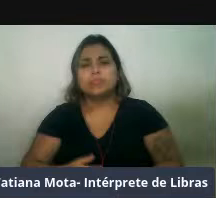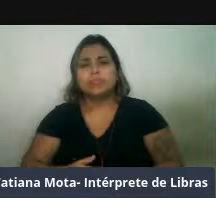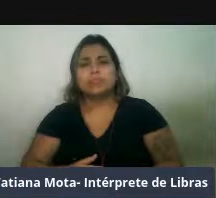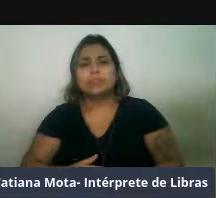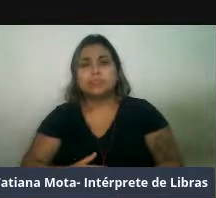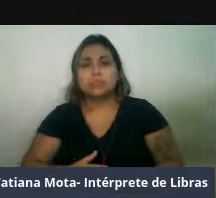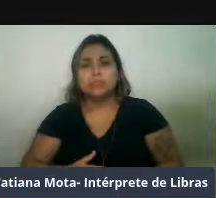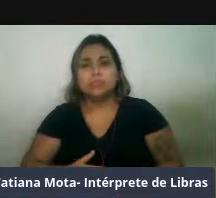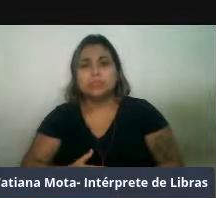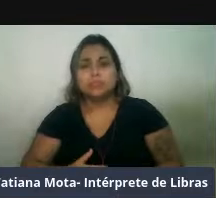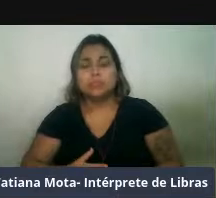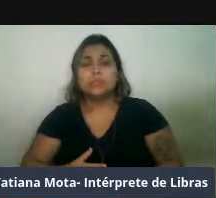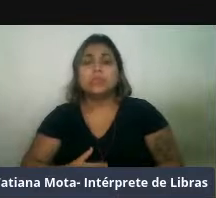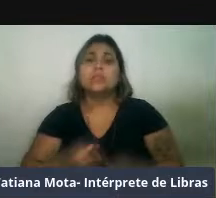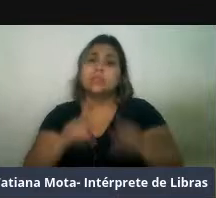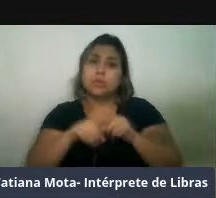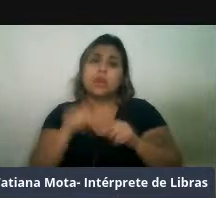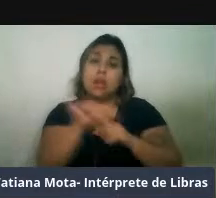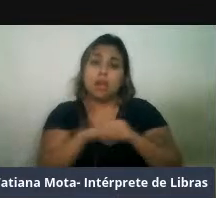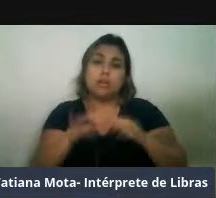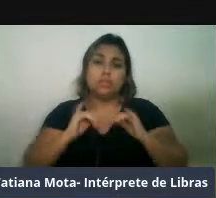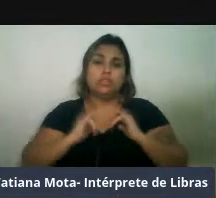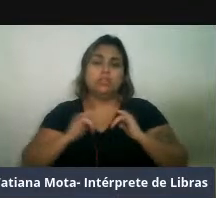áreas de descanso, enfim.